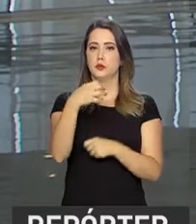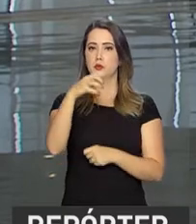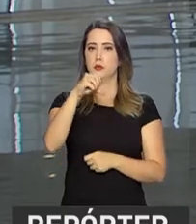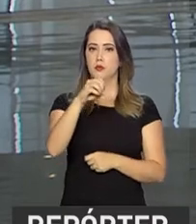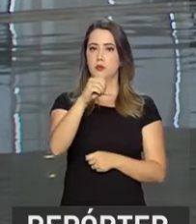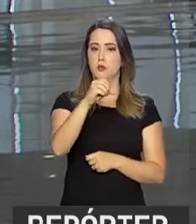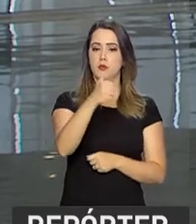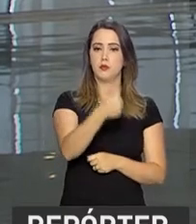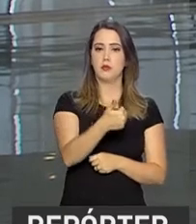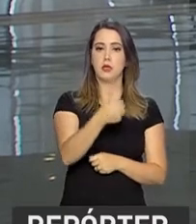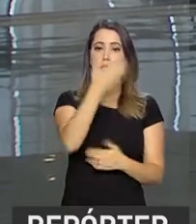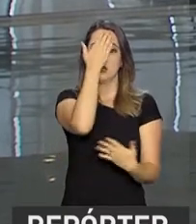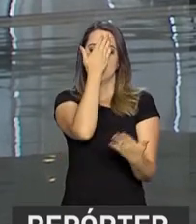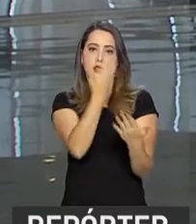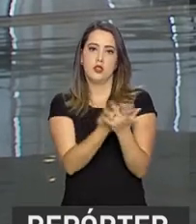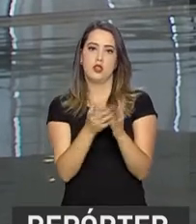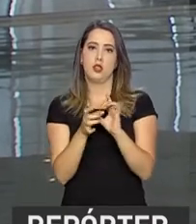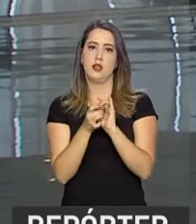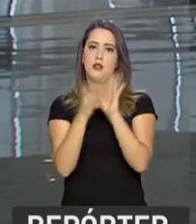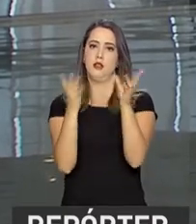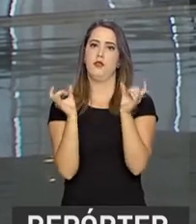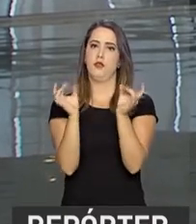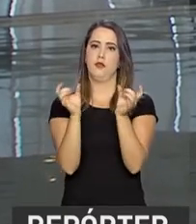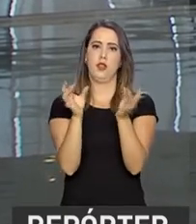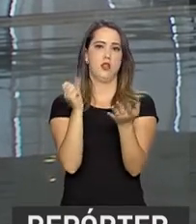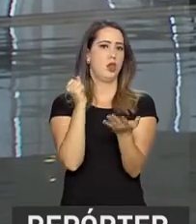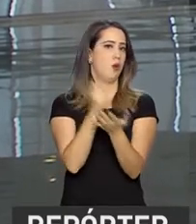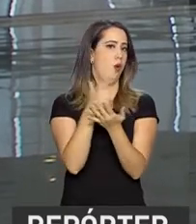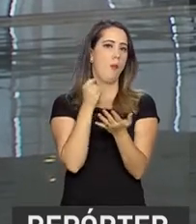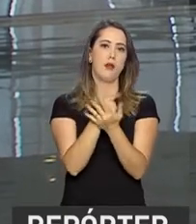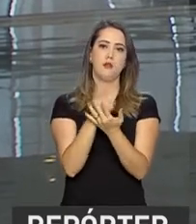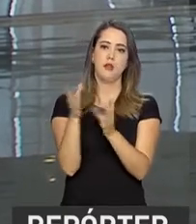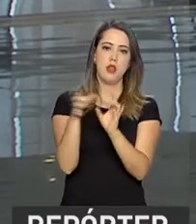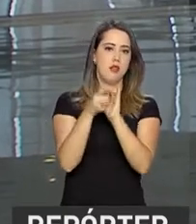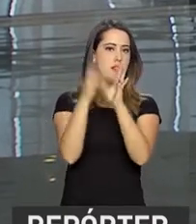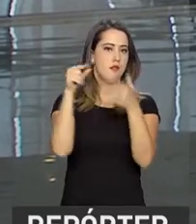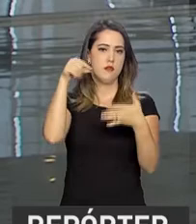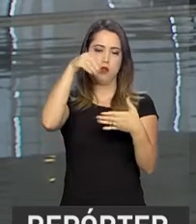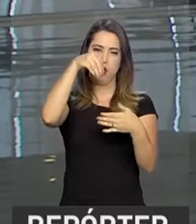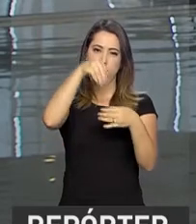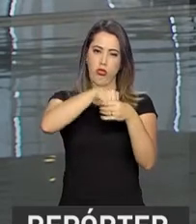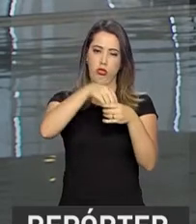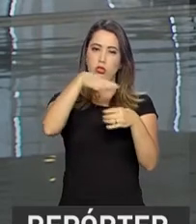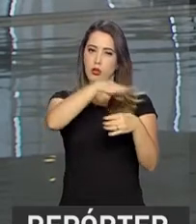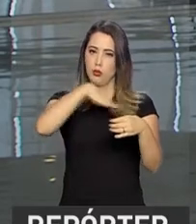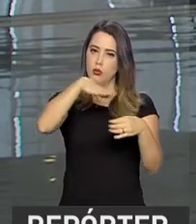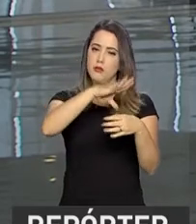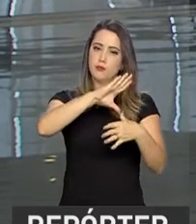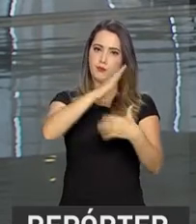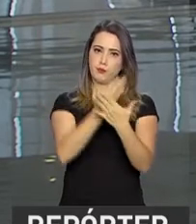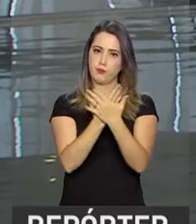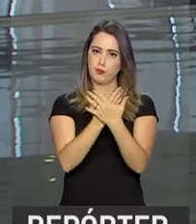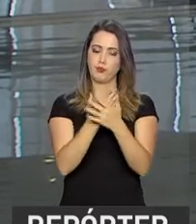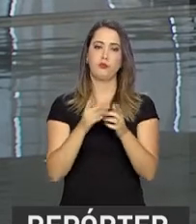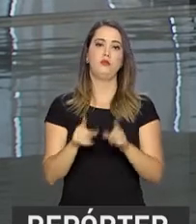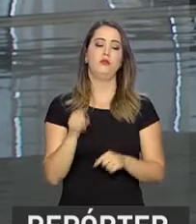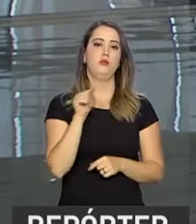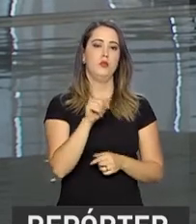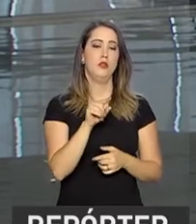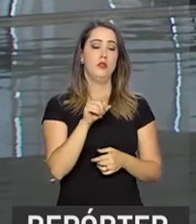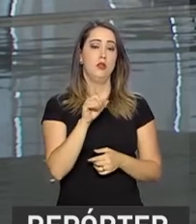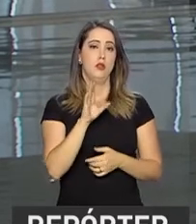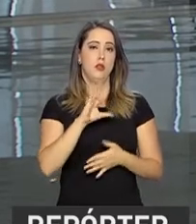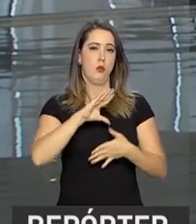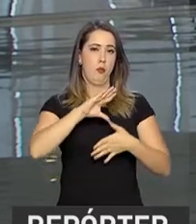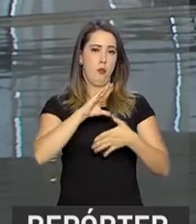que é a aposta no livre comércio. Outra defesa do governo brasileiro é que nesses últimos dois anos o Mercosul